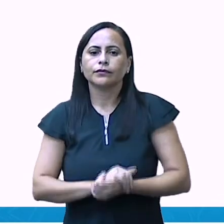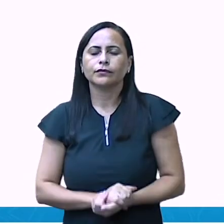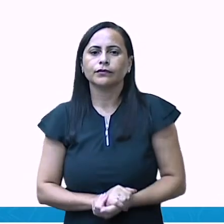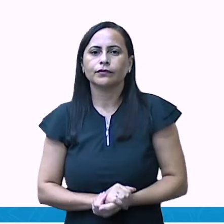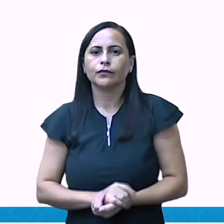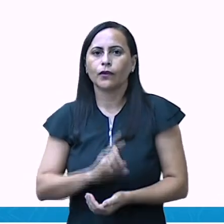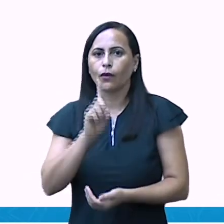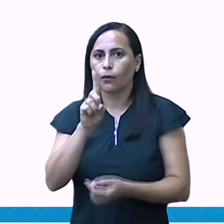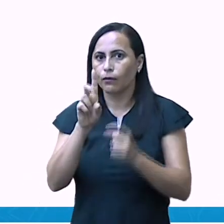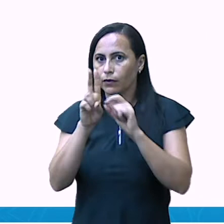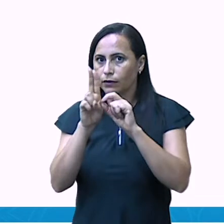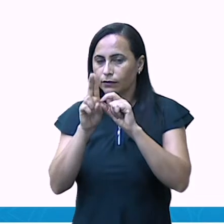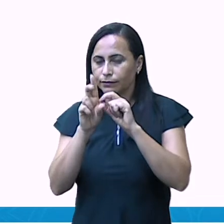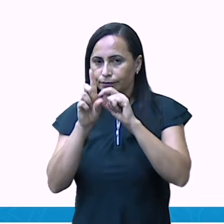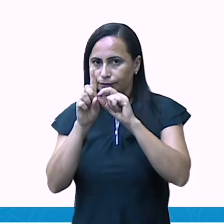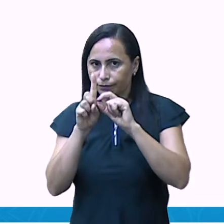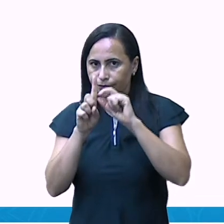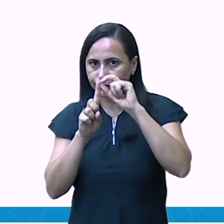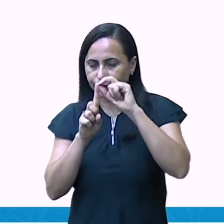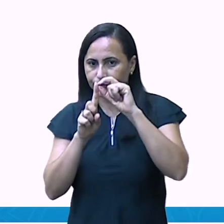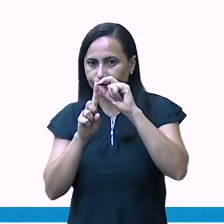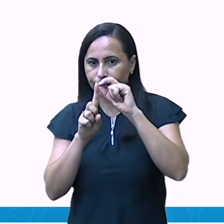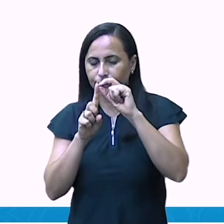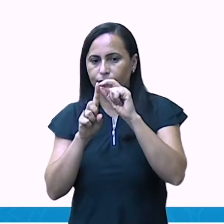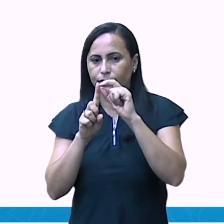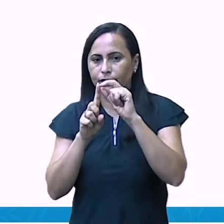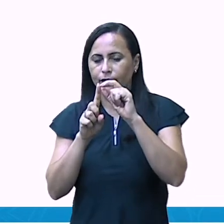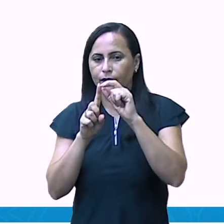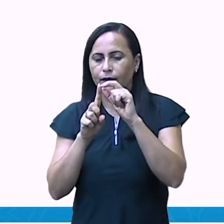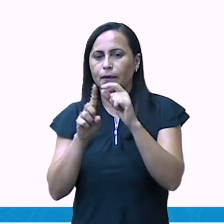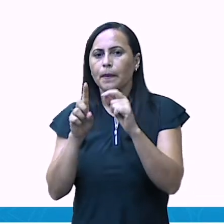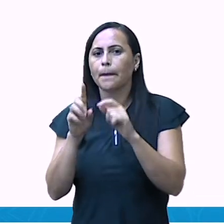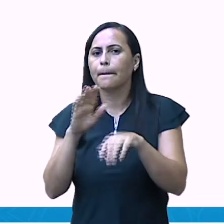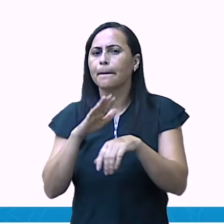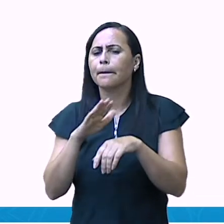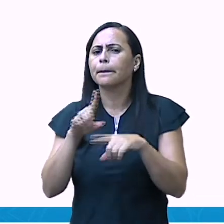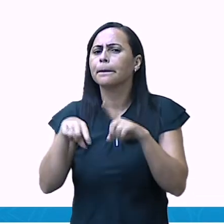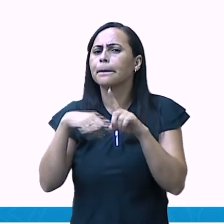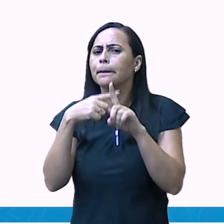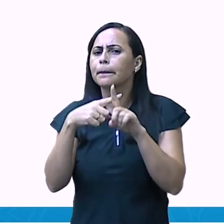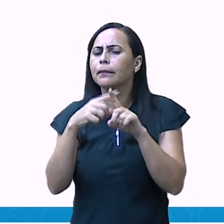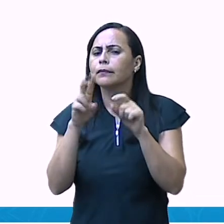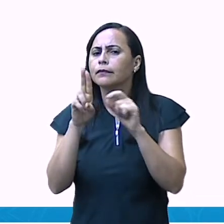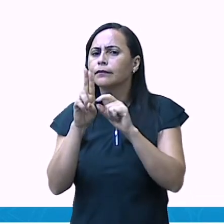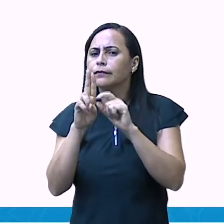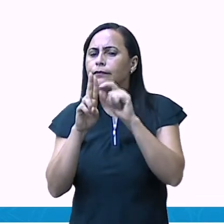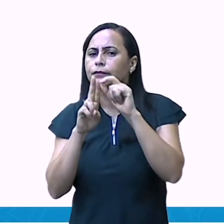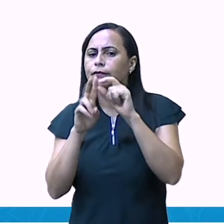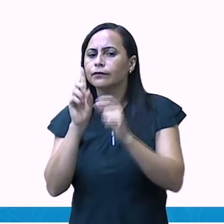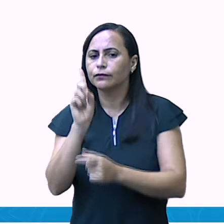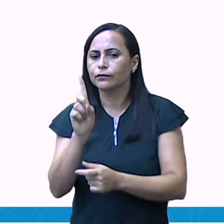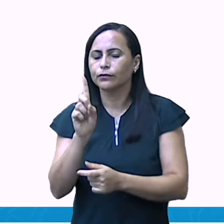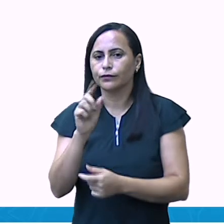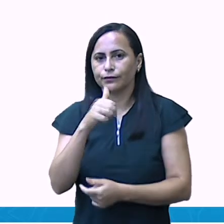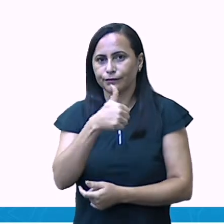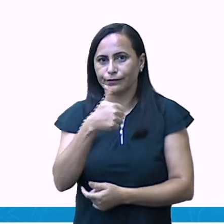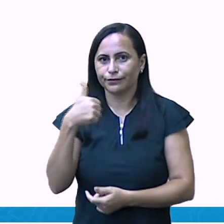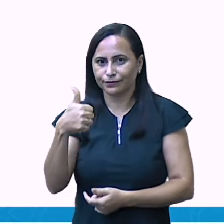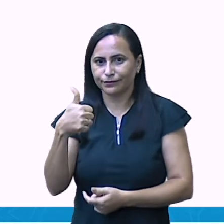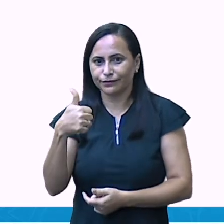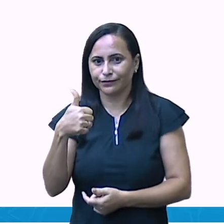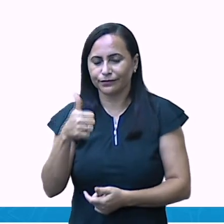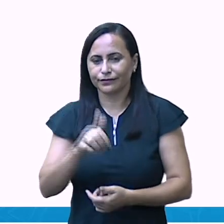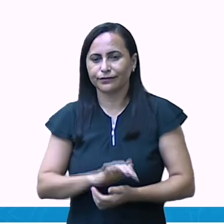Uma dezena mais uma unidade. Dez, onze. Isso mesmo, é só da